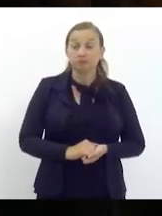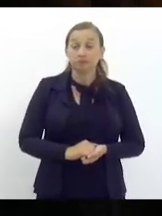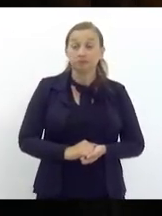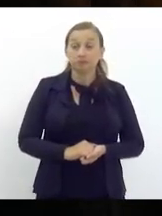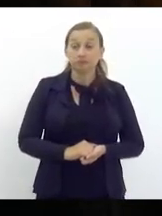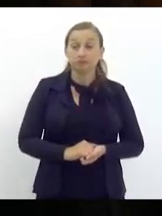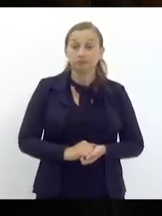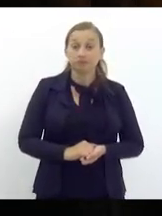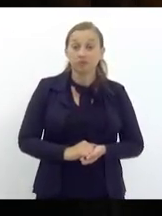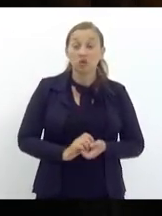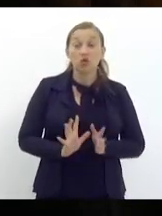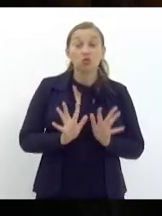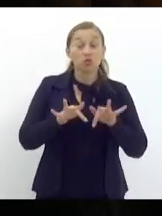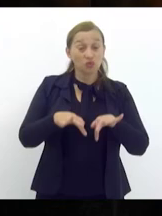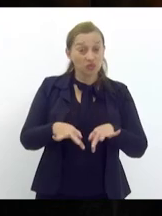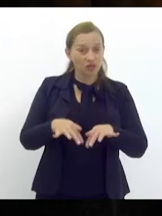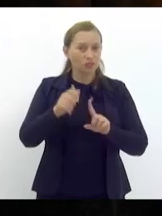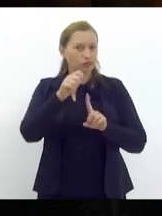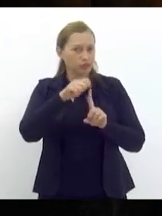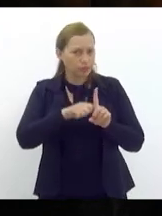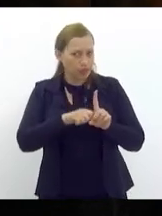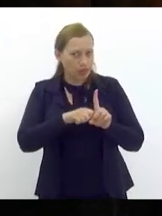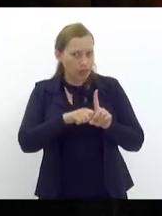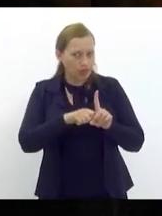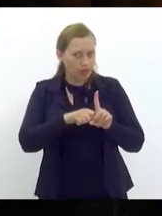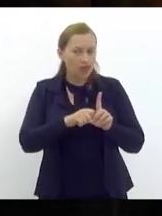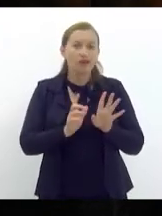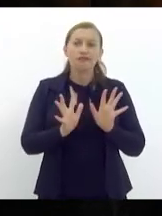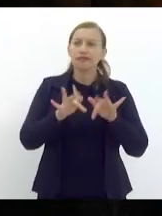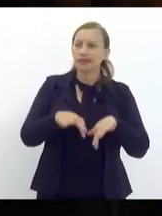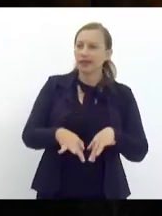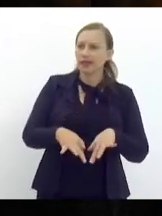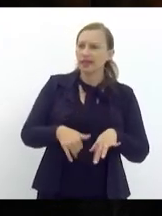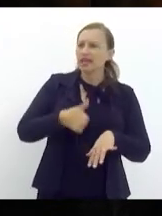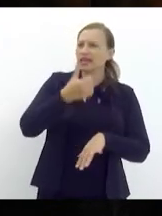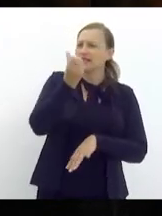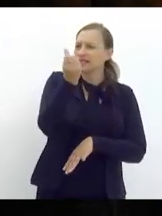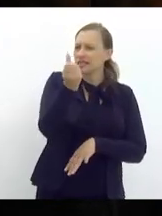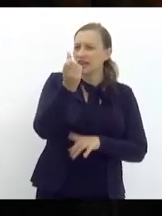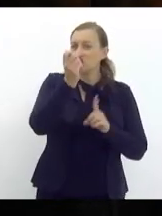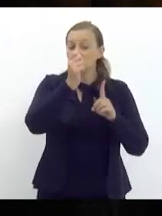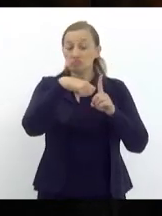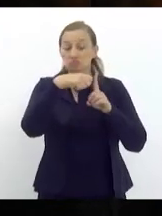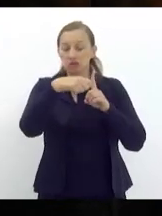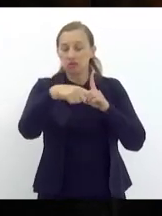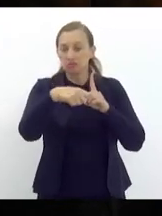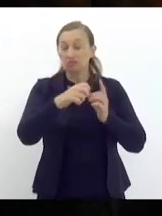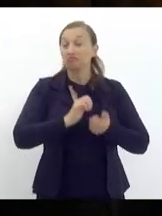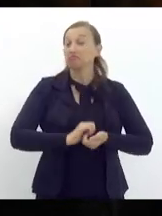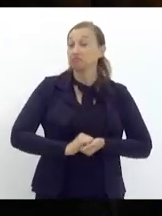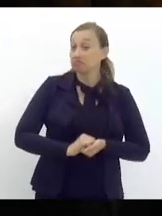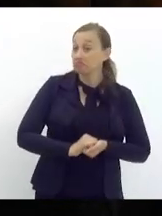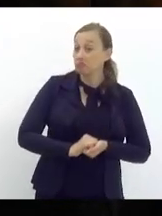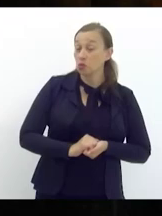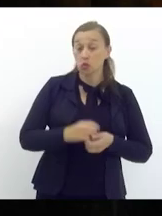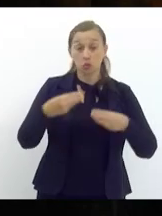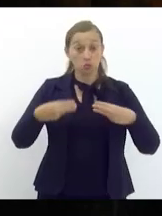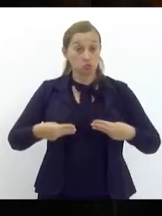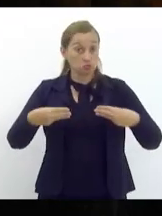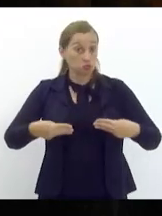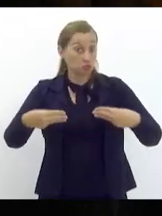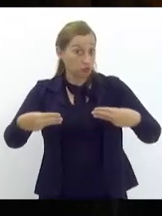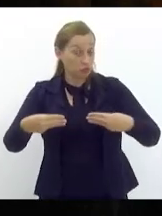no final desse mês completa seis meses e o ministro